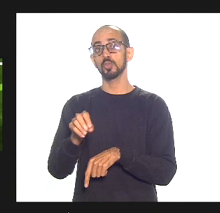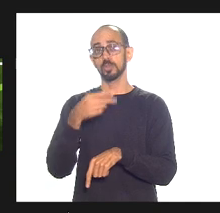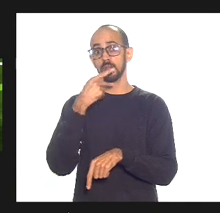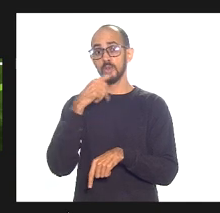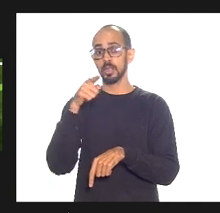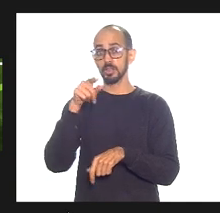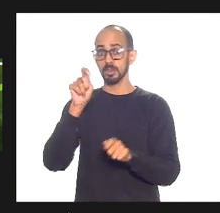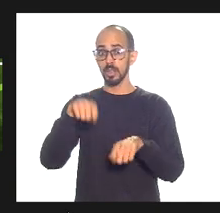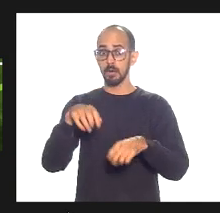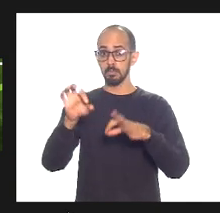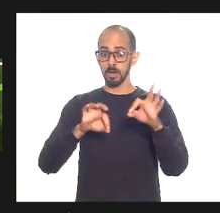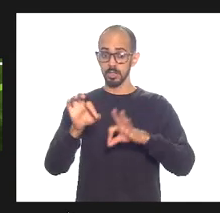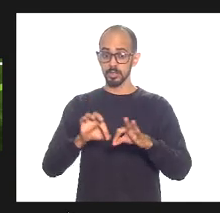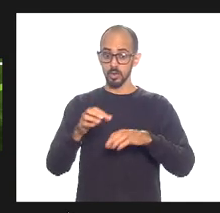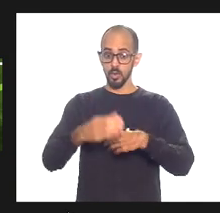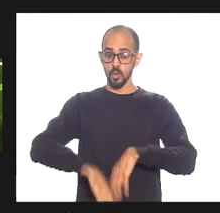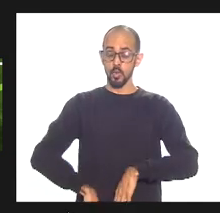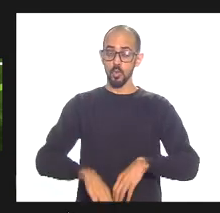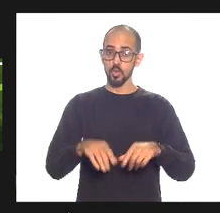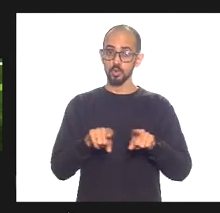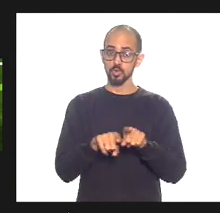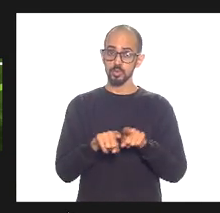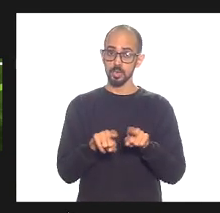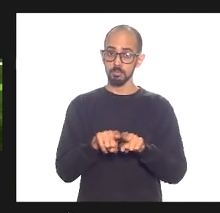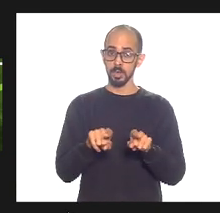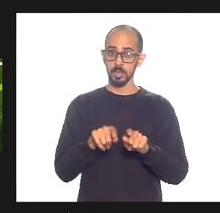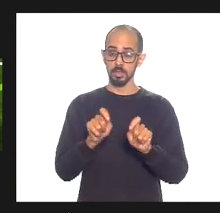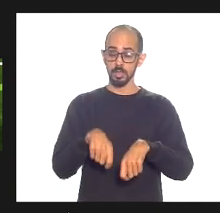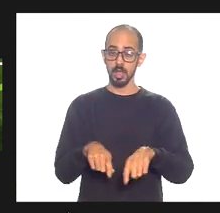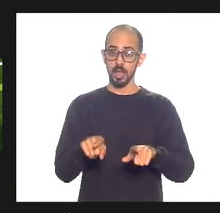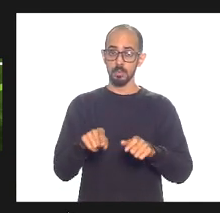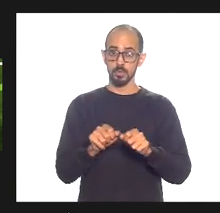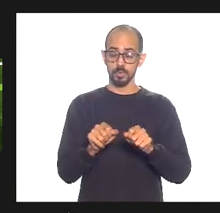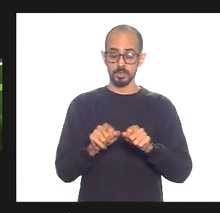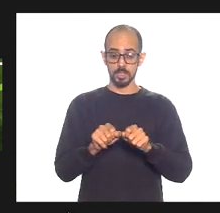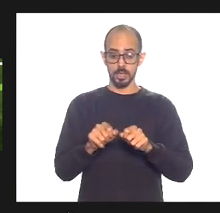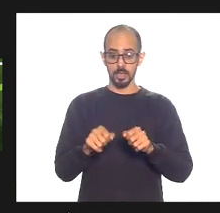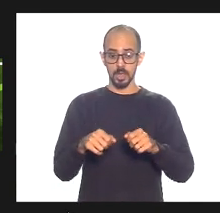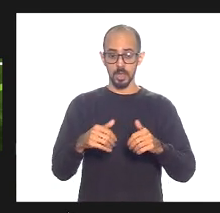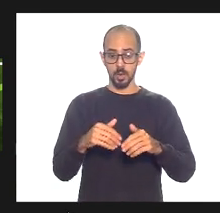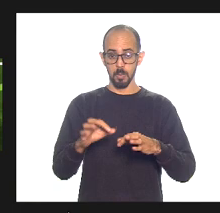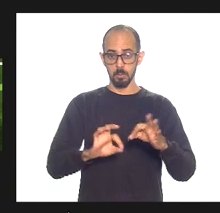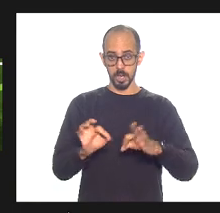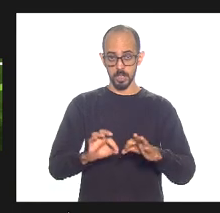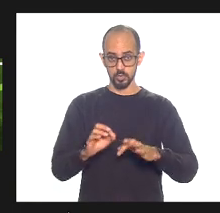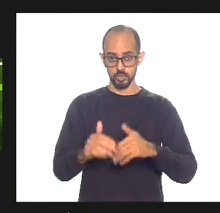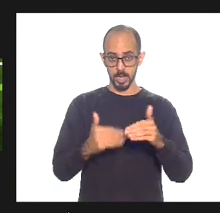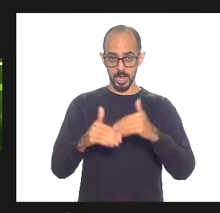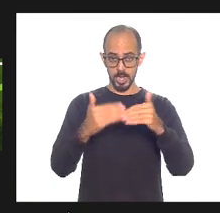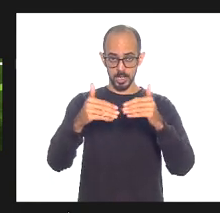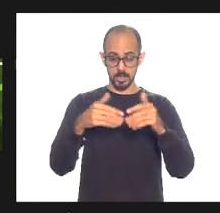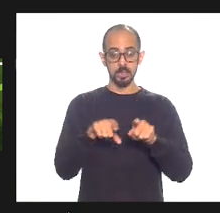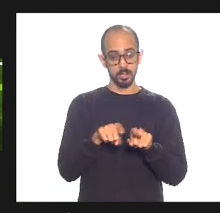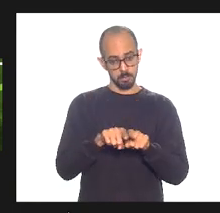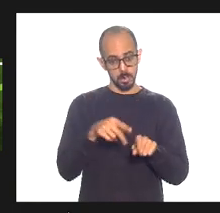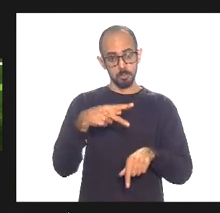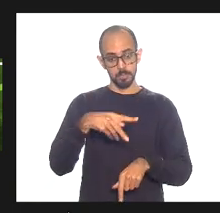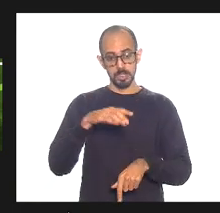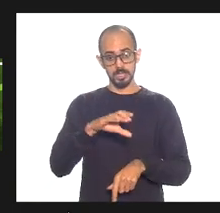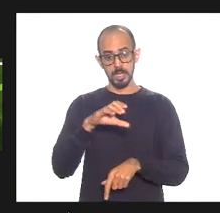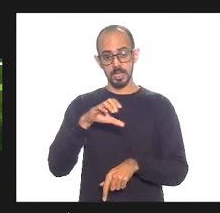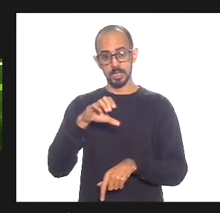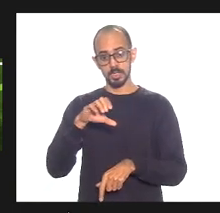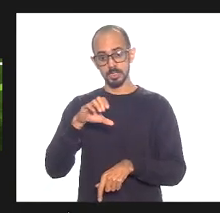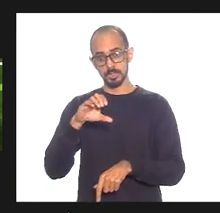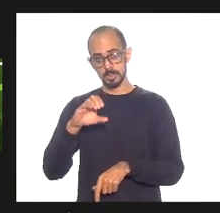dizendo concurso planejamento de plano de carreiras inclusive o PCCS tudo pode ser estabelecido